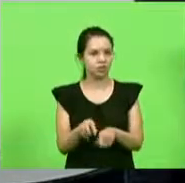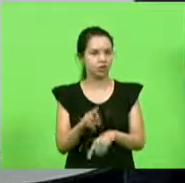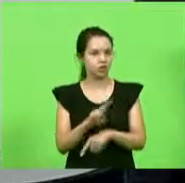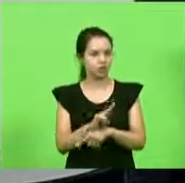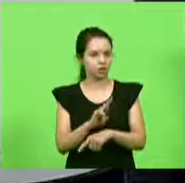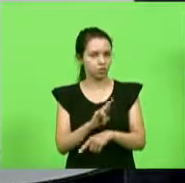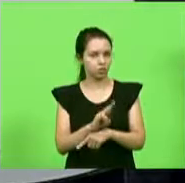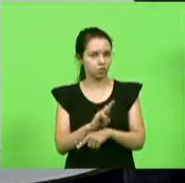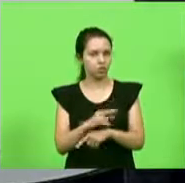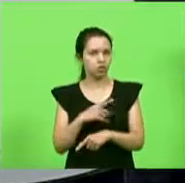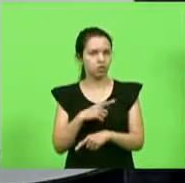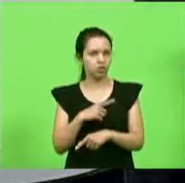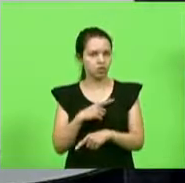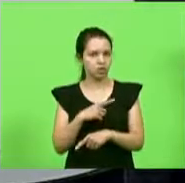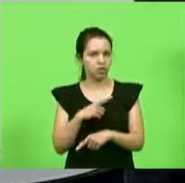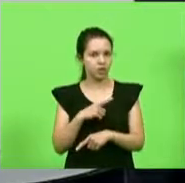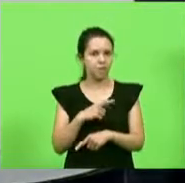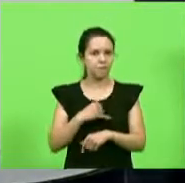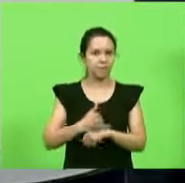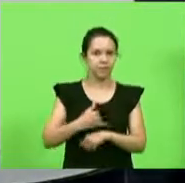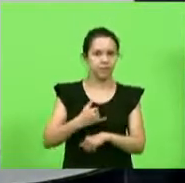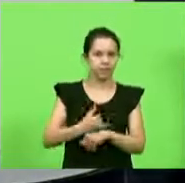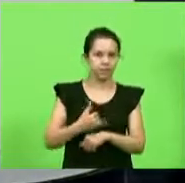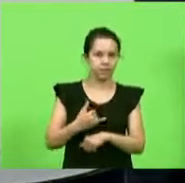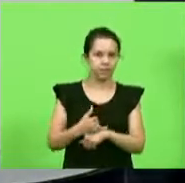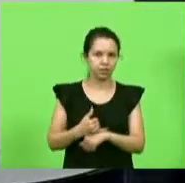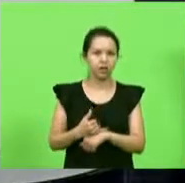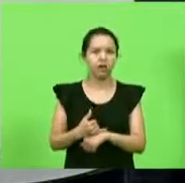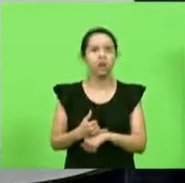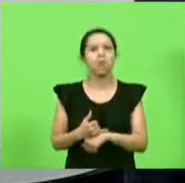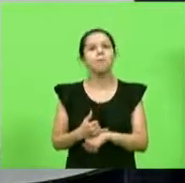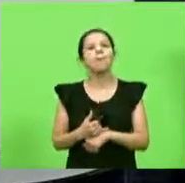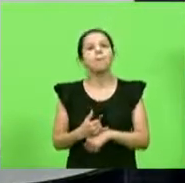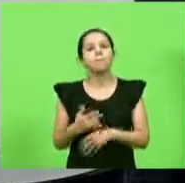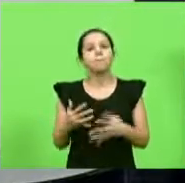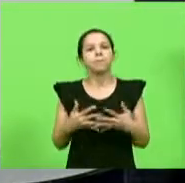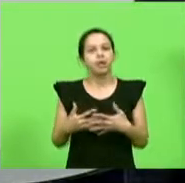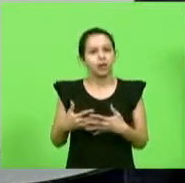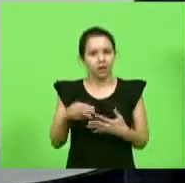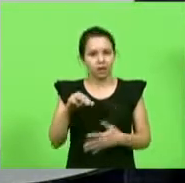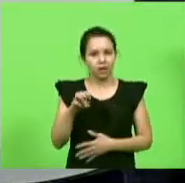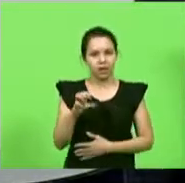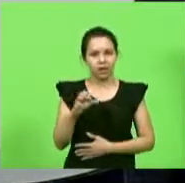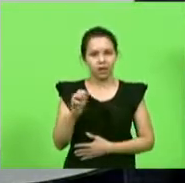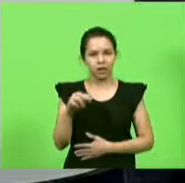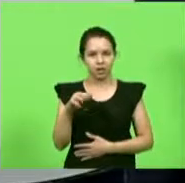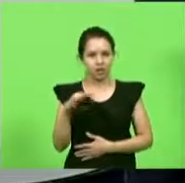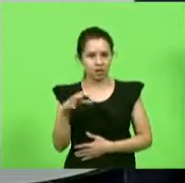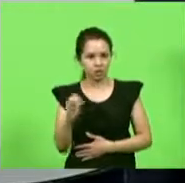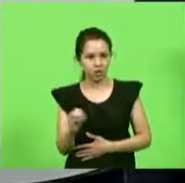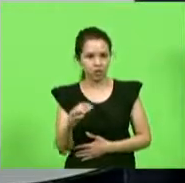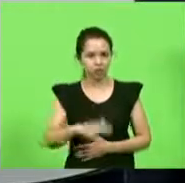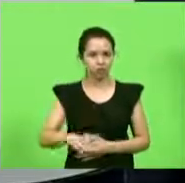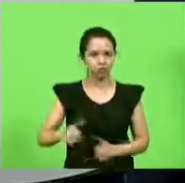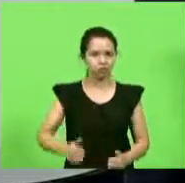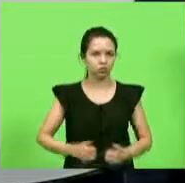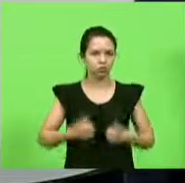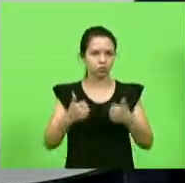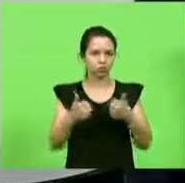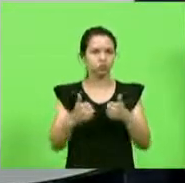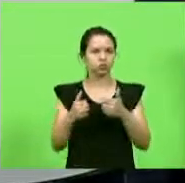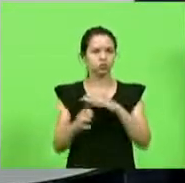mecânico que é um orgulho para Santa Catarina e para o Brasil empresas de